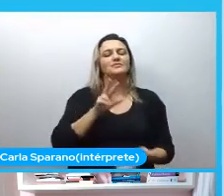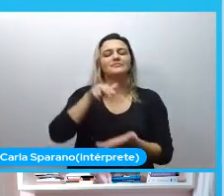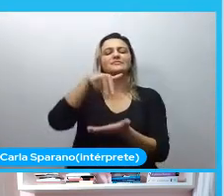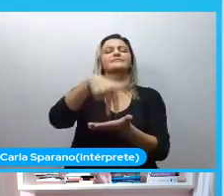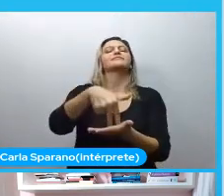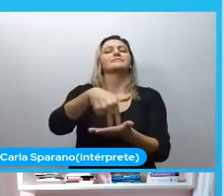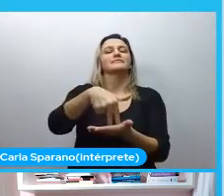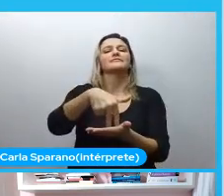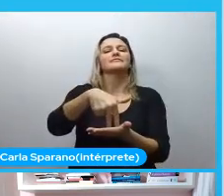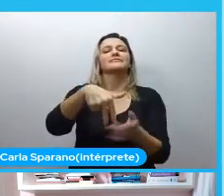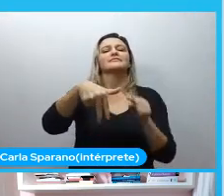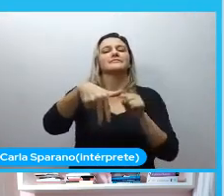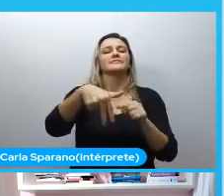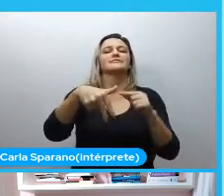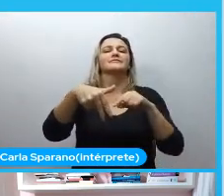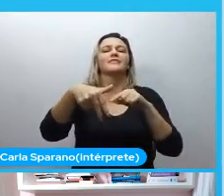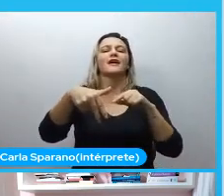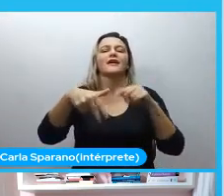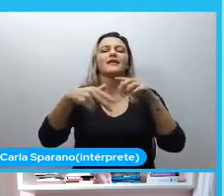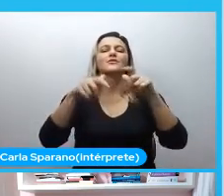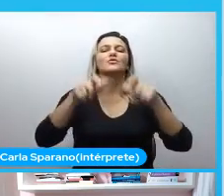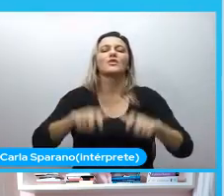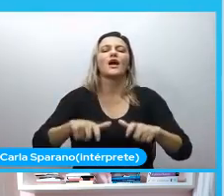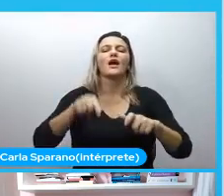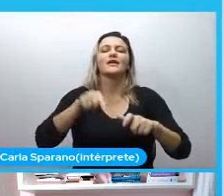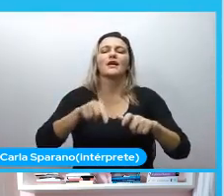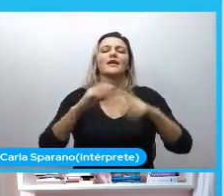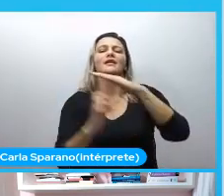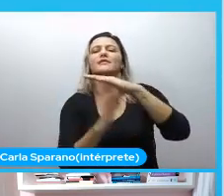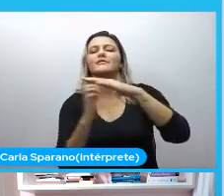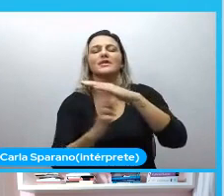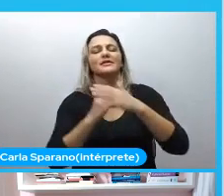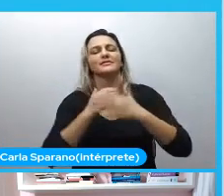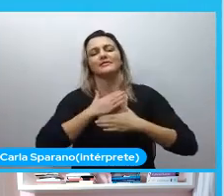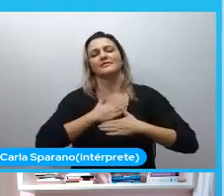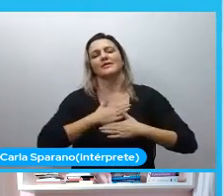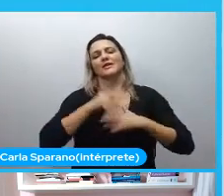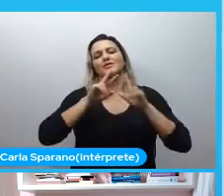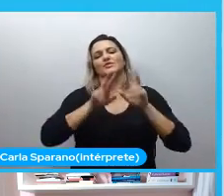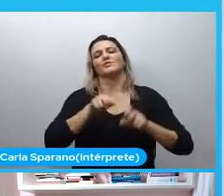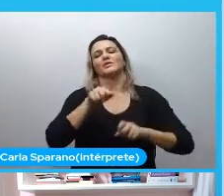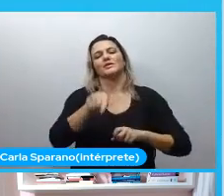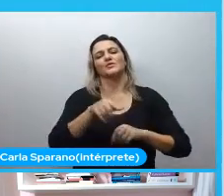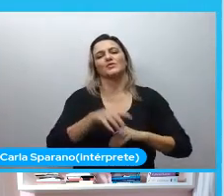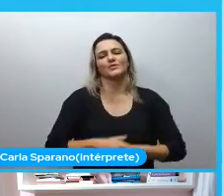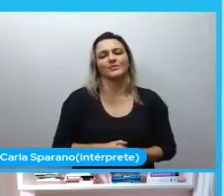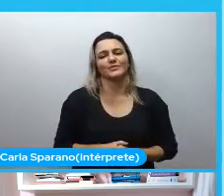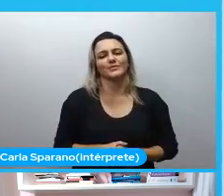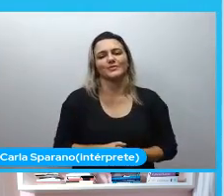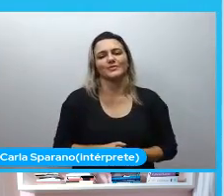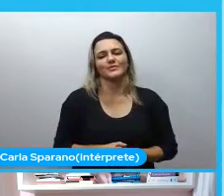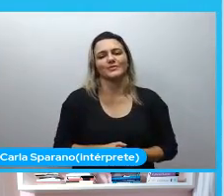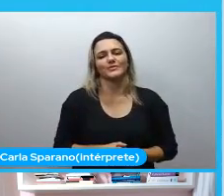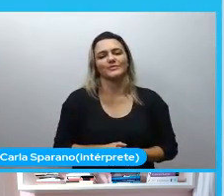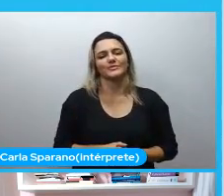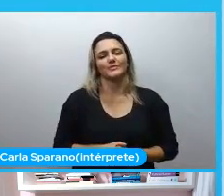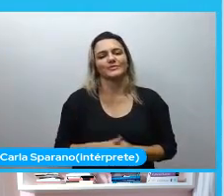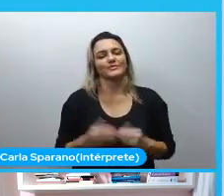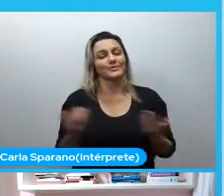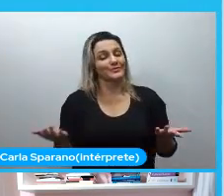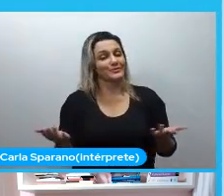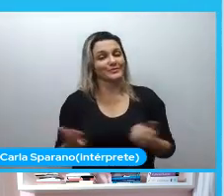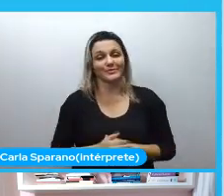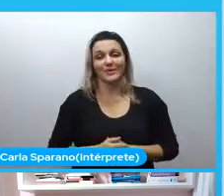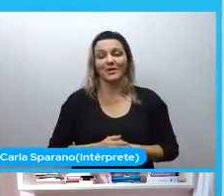tranquilamente. Então, é sobre isso, né? E aí, estamos